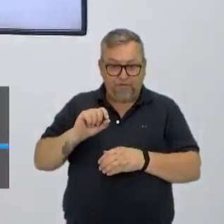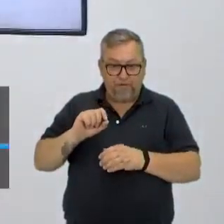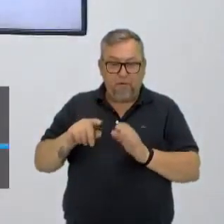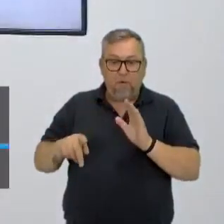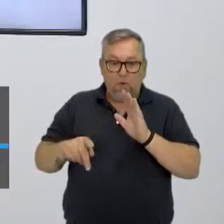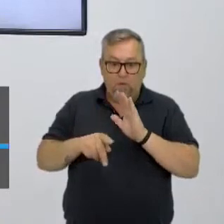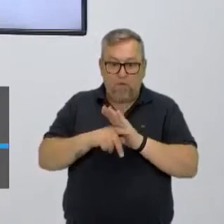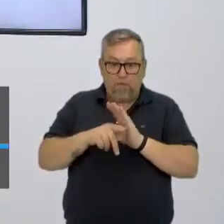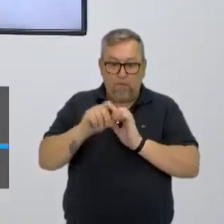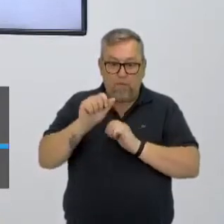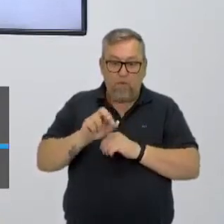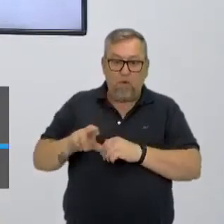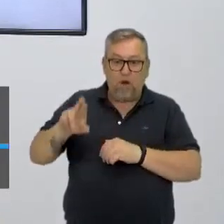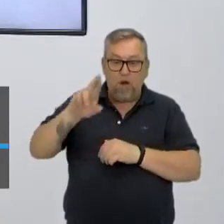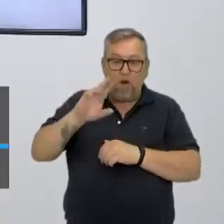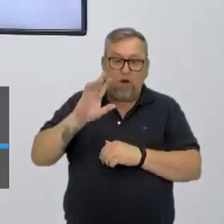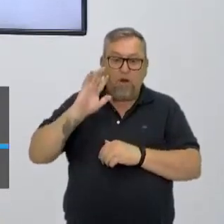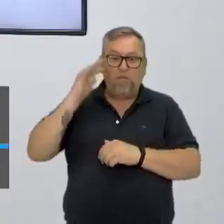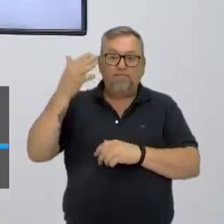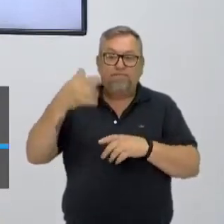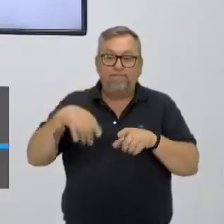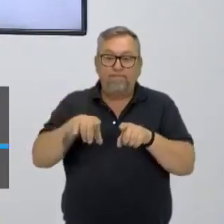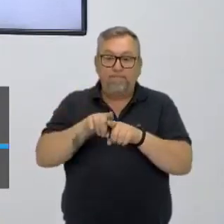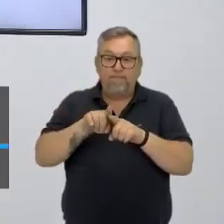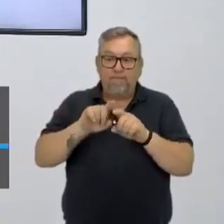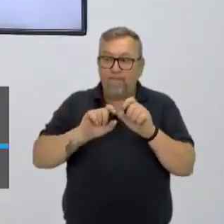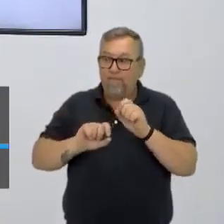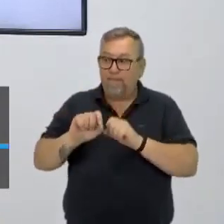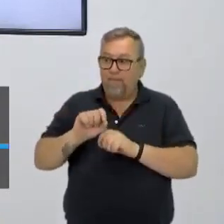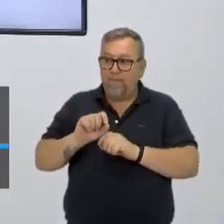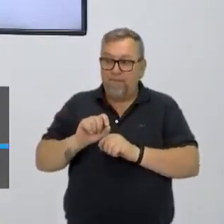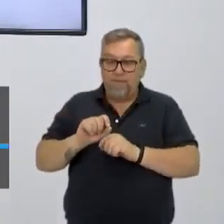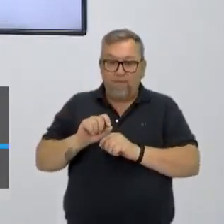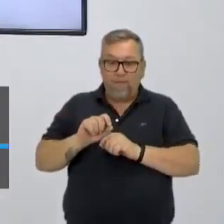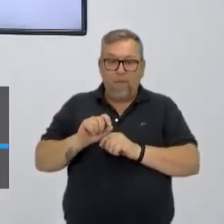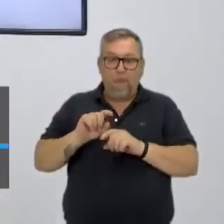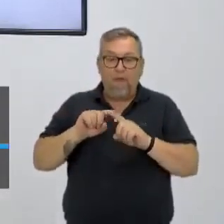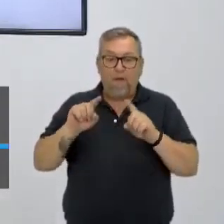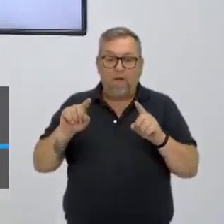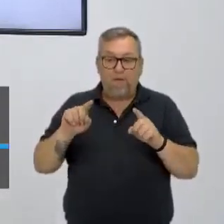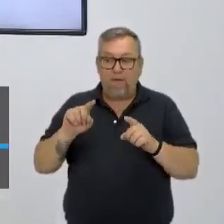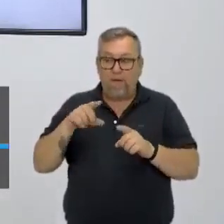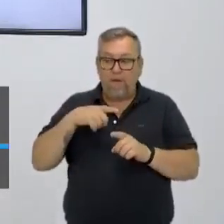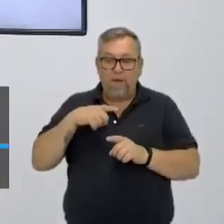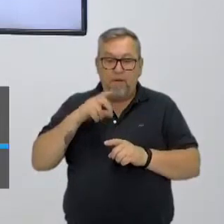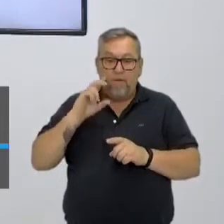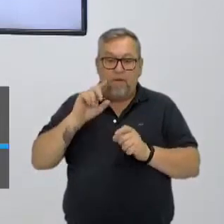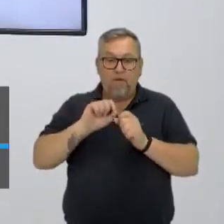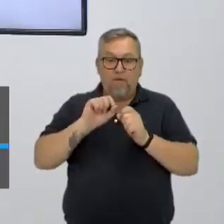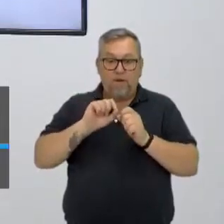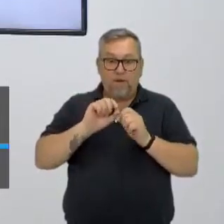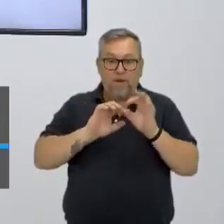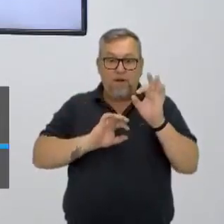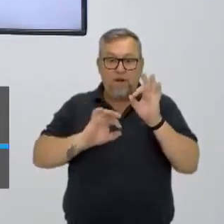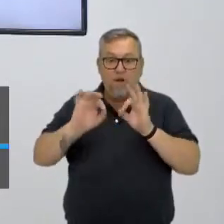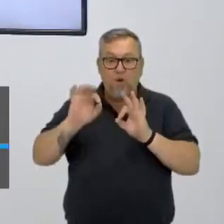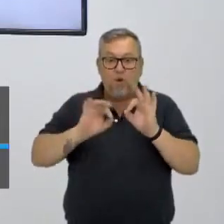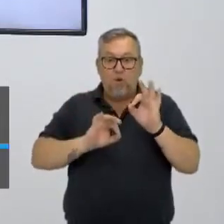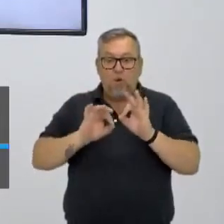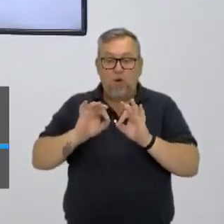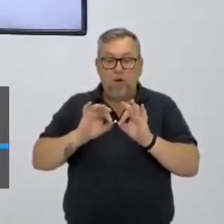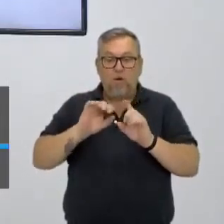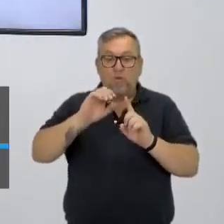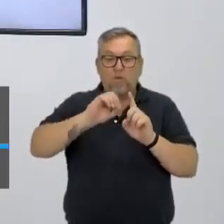atmosfera, um fenômeno que ocorre na atmosfera para agir na regulação de